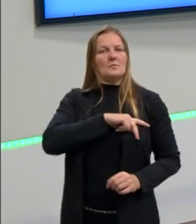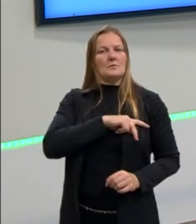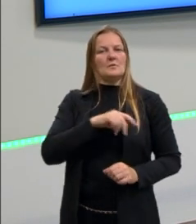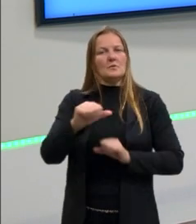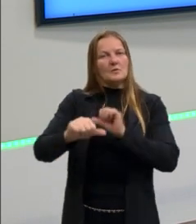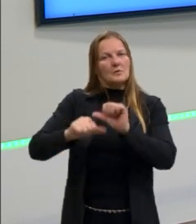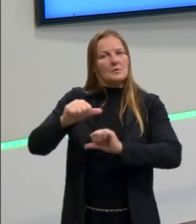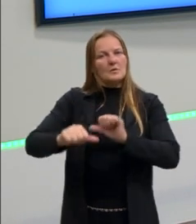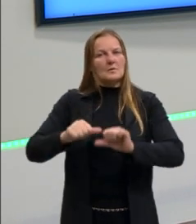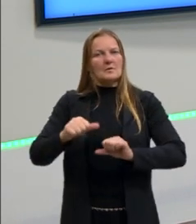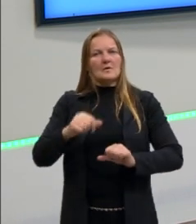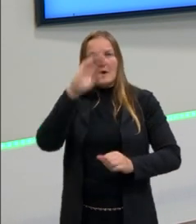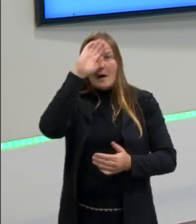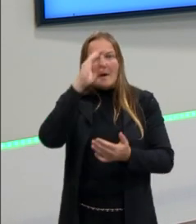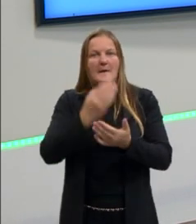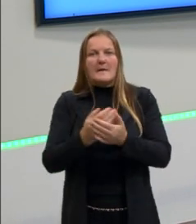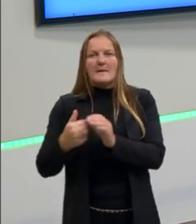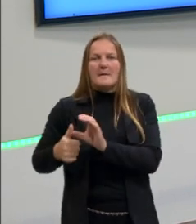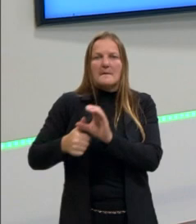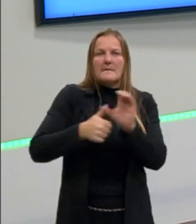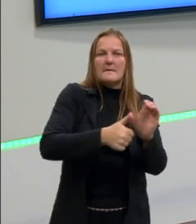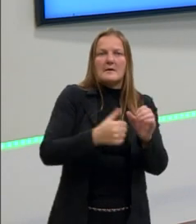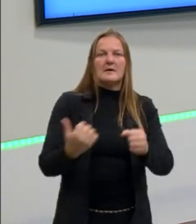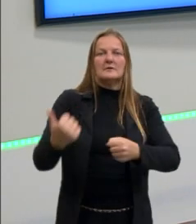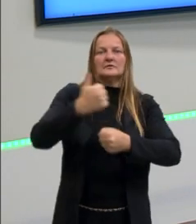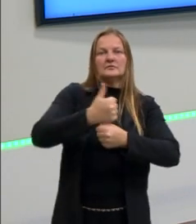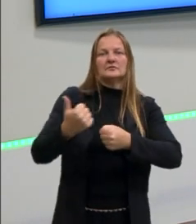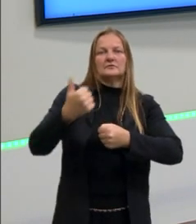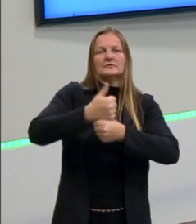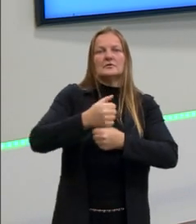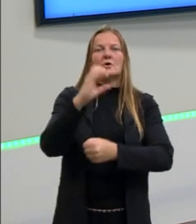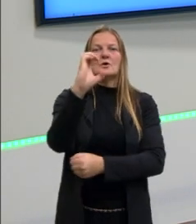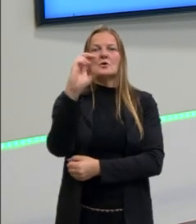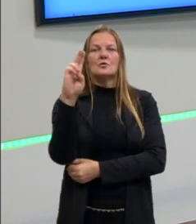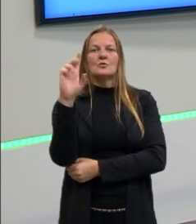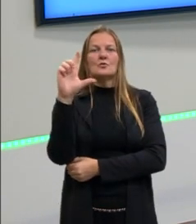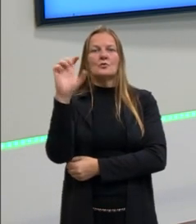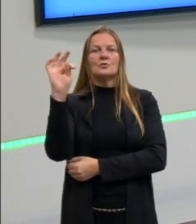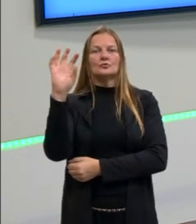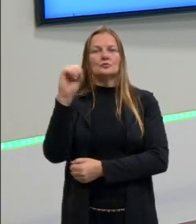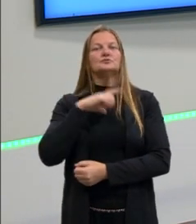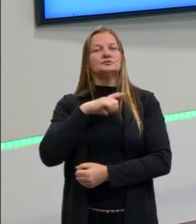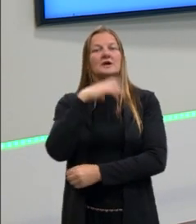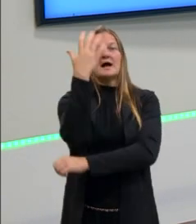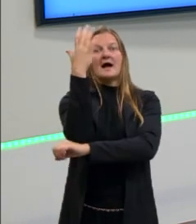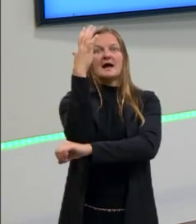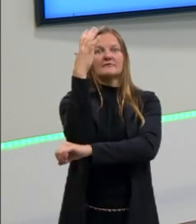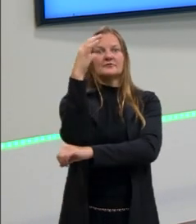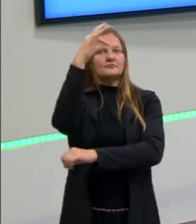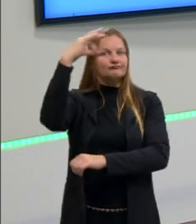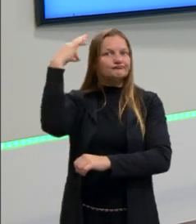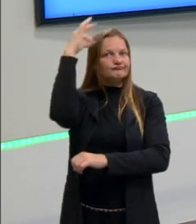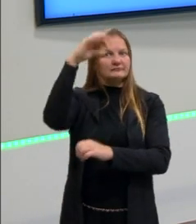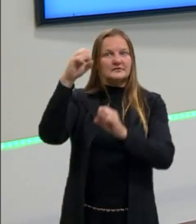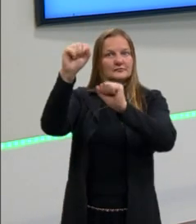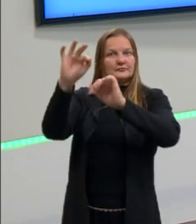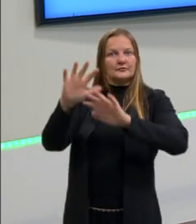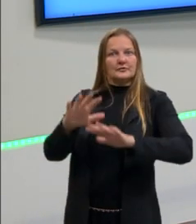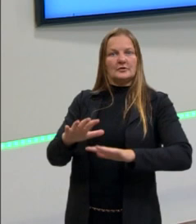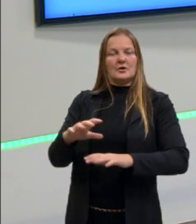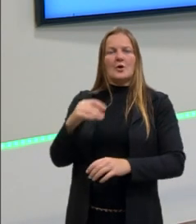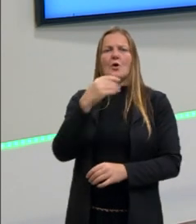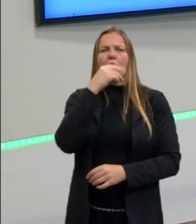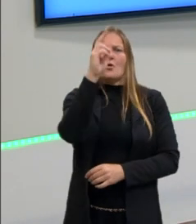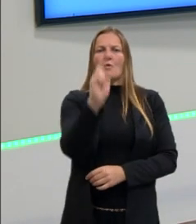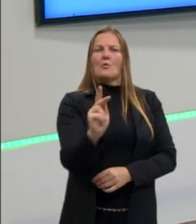o cristianismo, tentando substituir o culto. Então, tinha uma árvore sagrada. O padre ia lá, derrubava